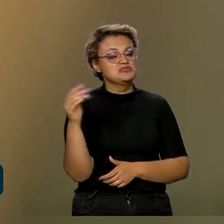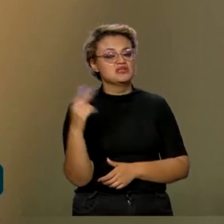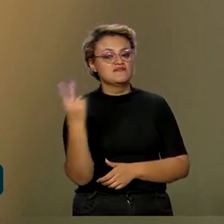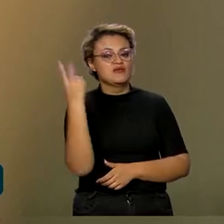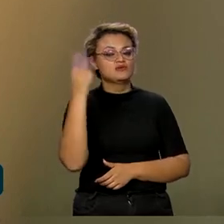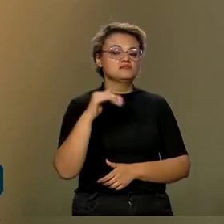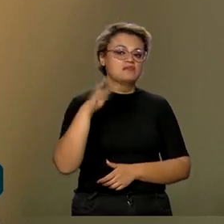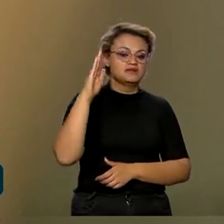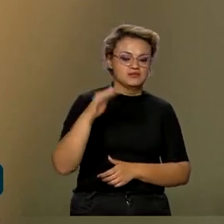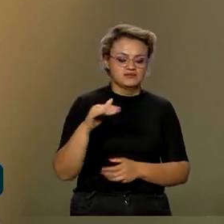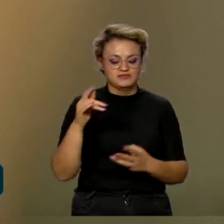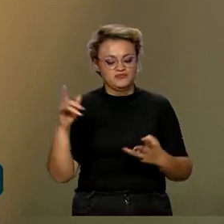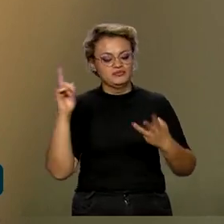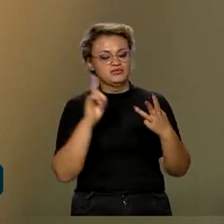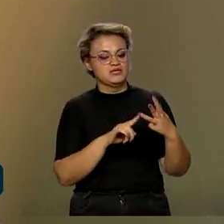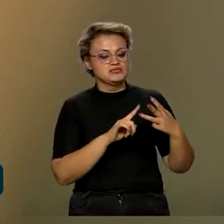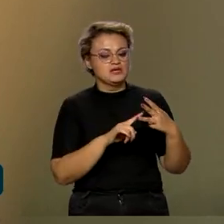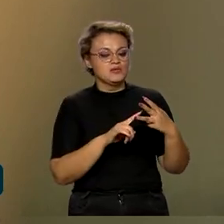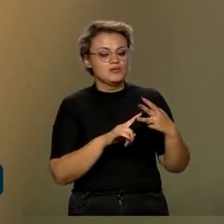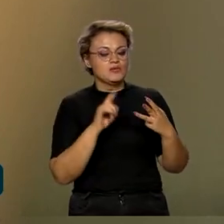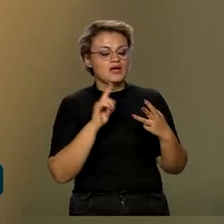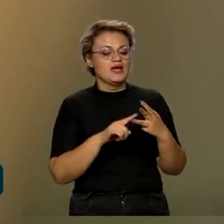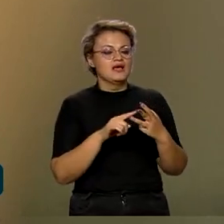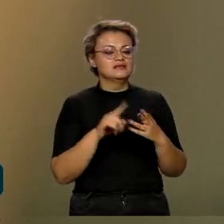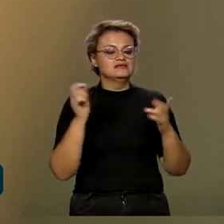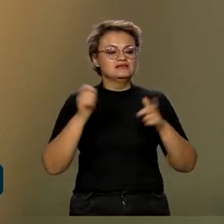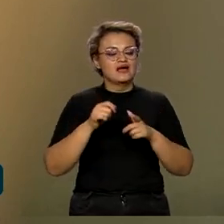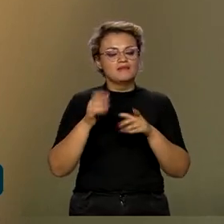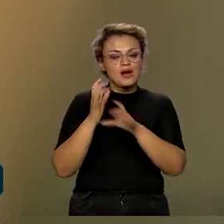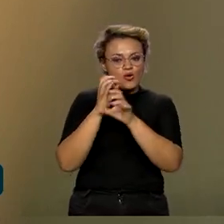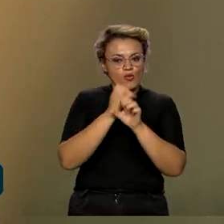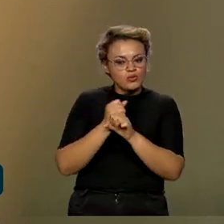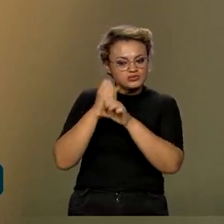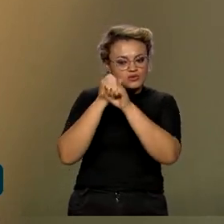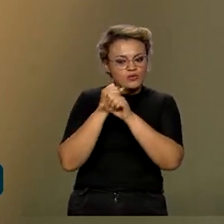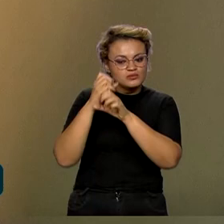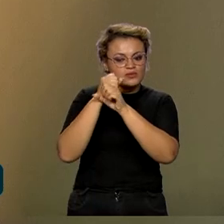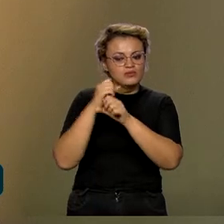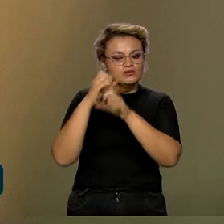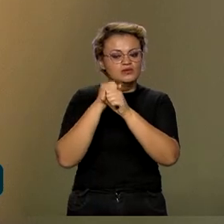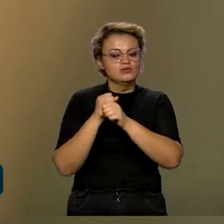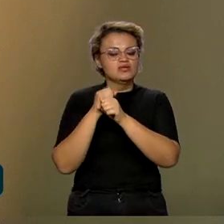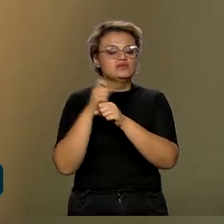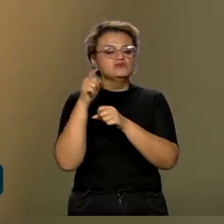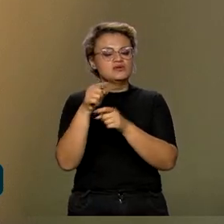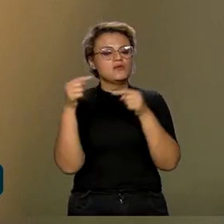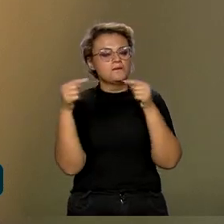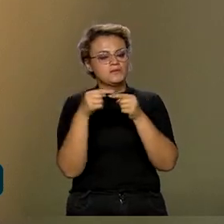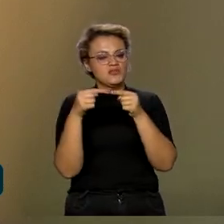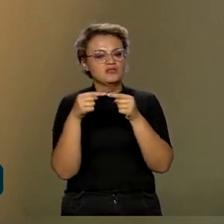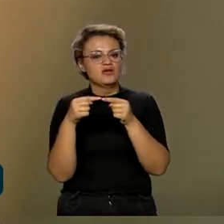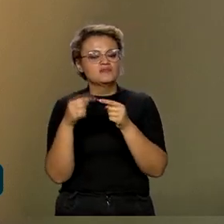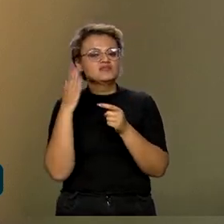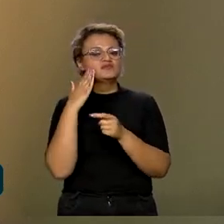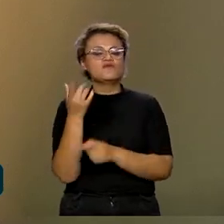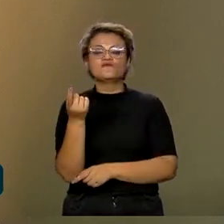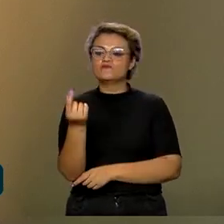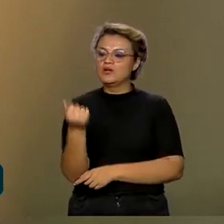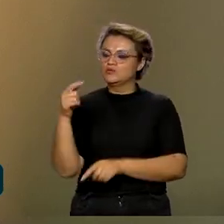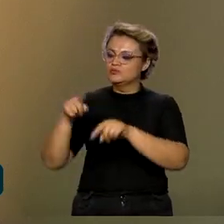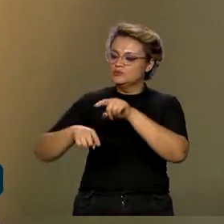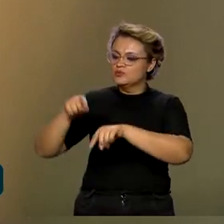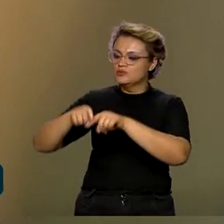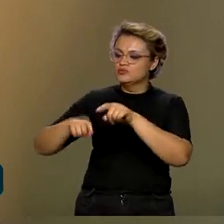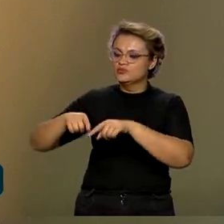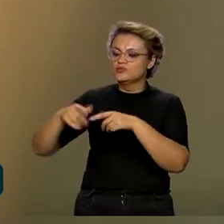E a terceira função, que é a função de unidade de conta, que é exatamente para saber o preço dos produtos.